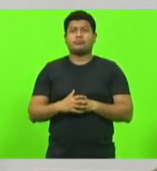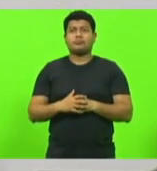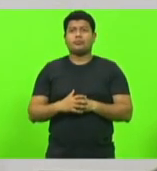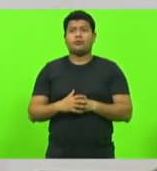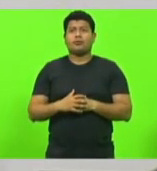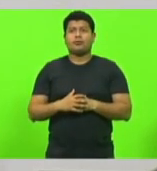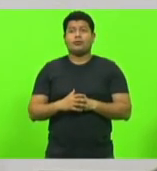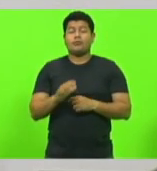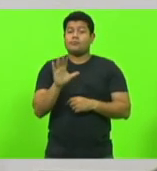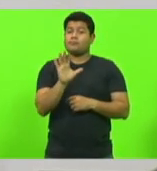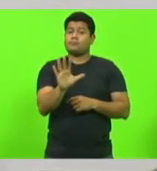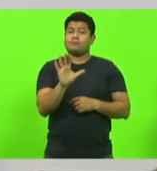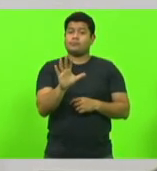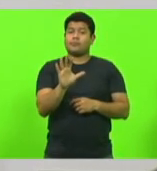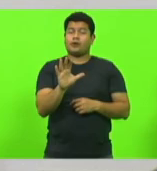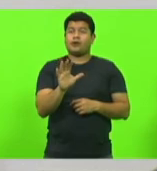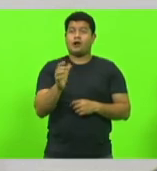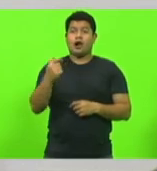Mas,